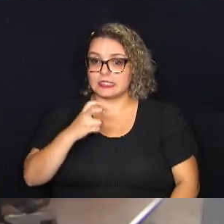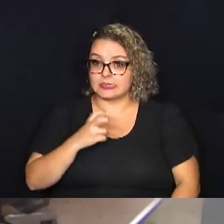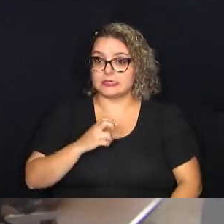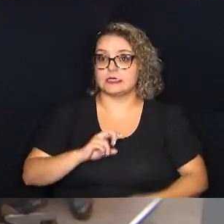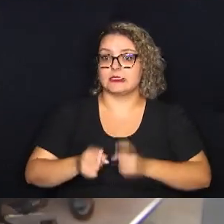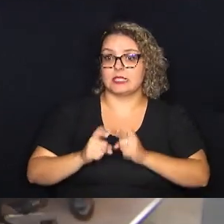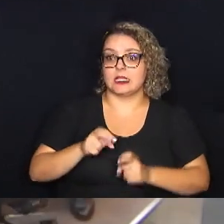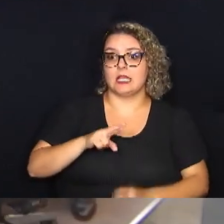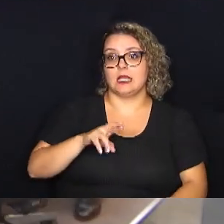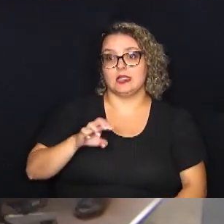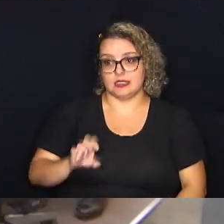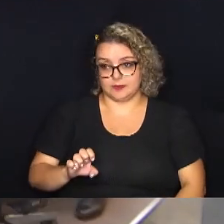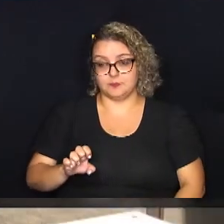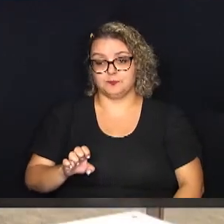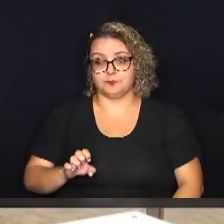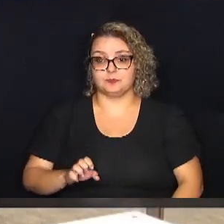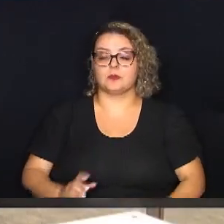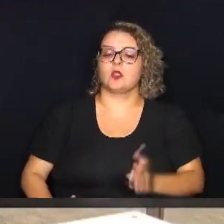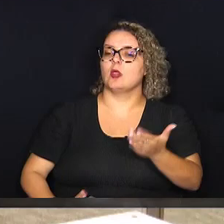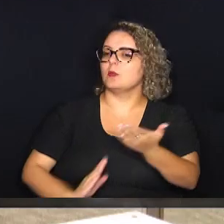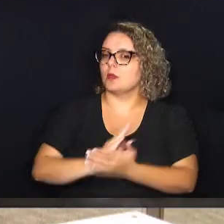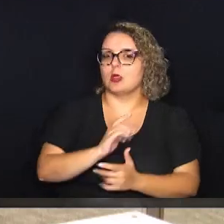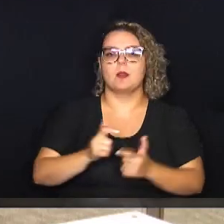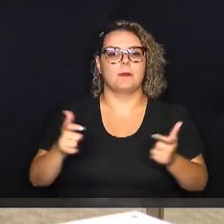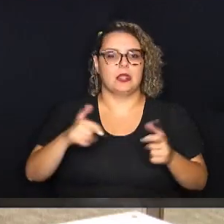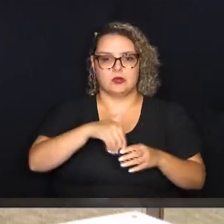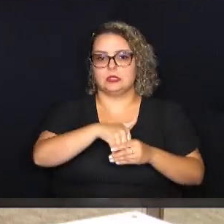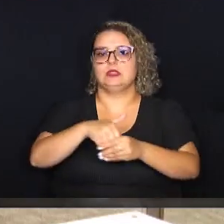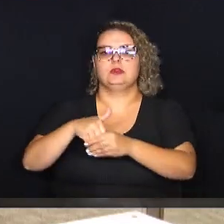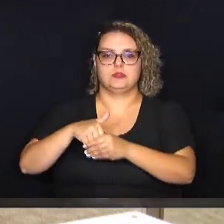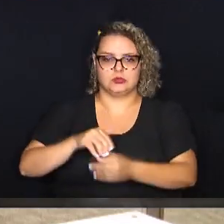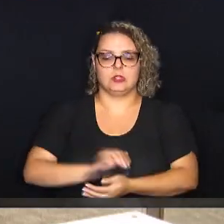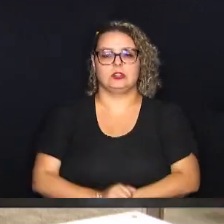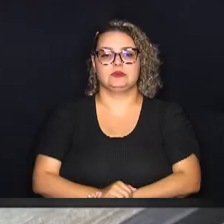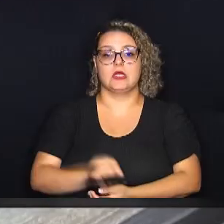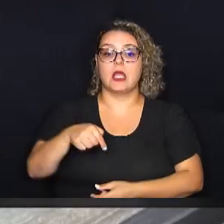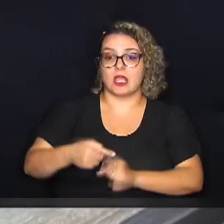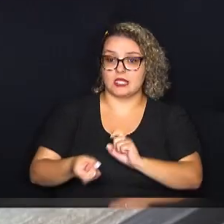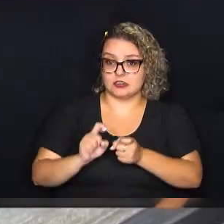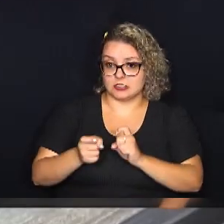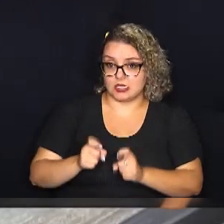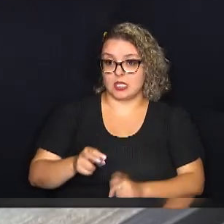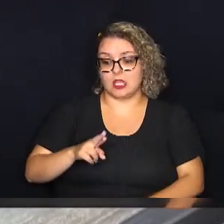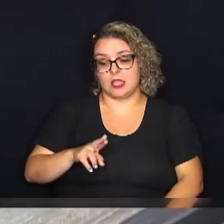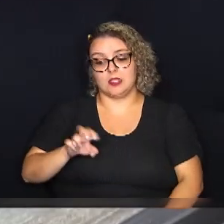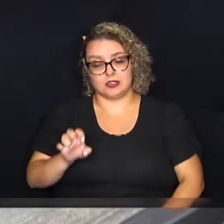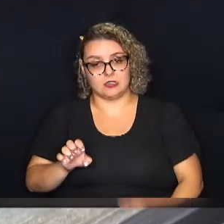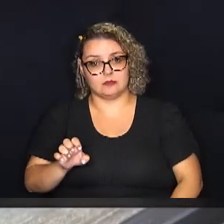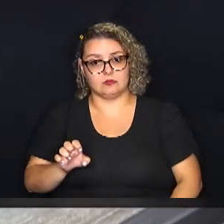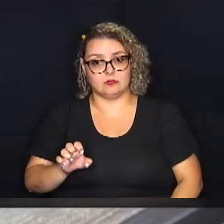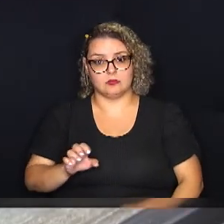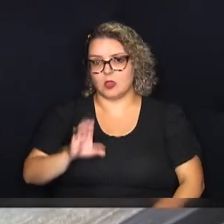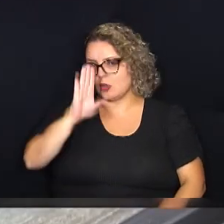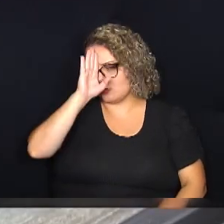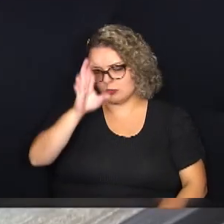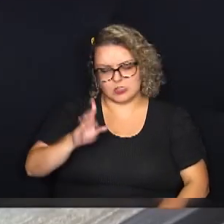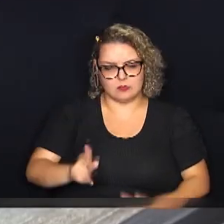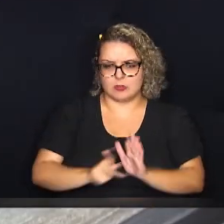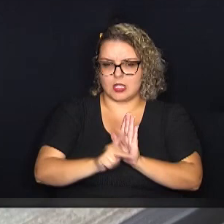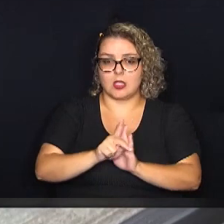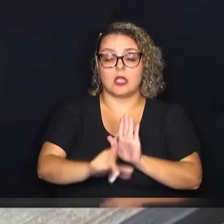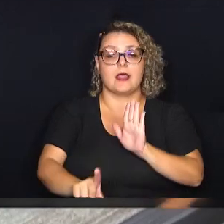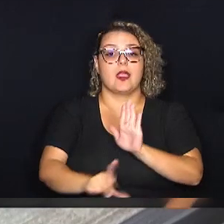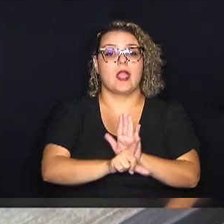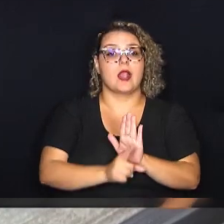reunião extraordinária. O projeto foi aprovado com a maioria dos votos. Essa reunião extraordinária nós votamos talvez o principal